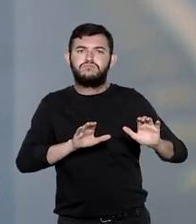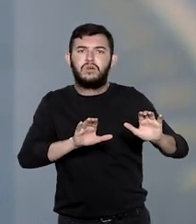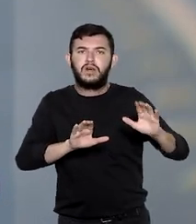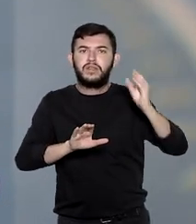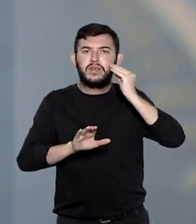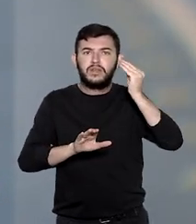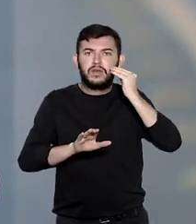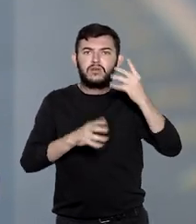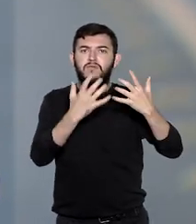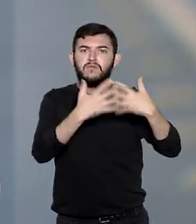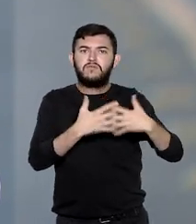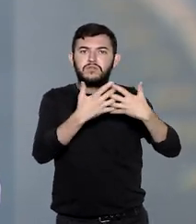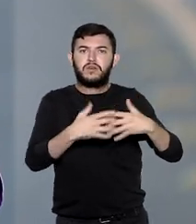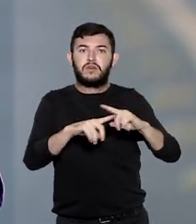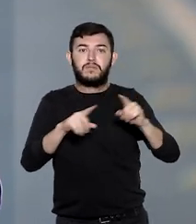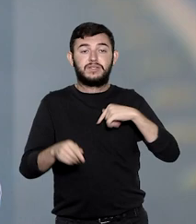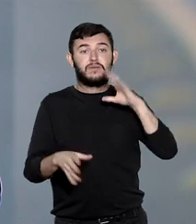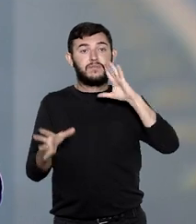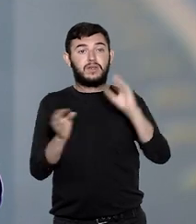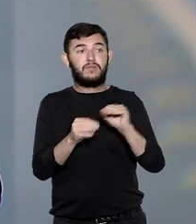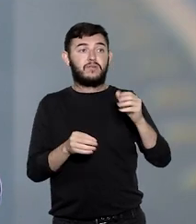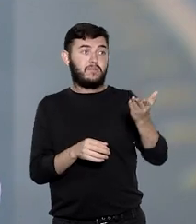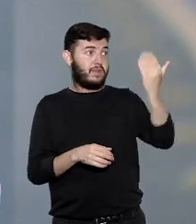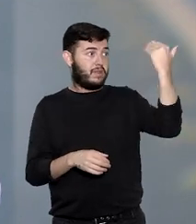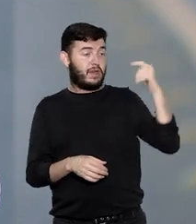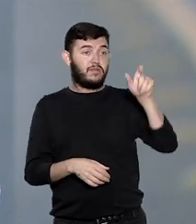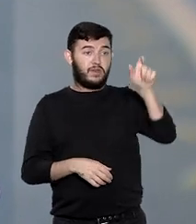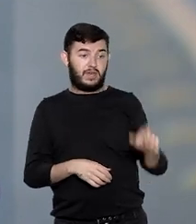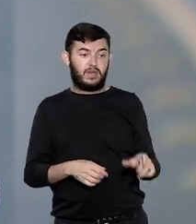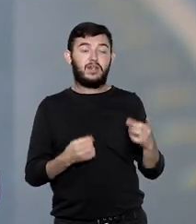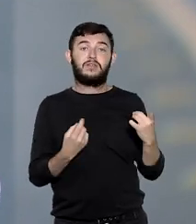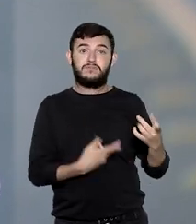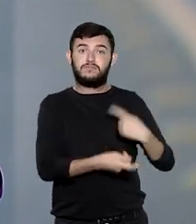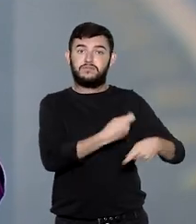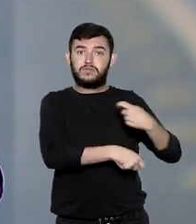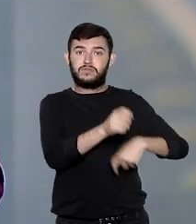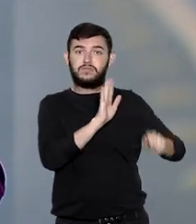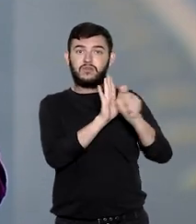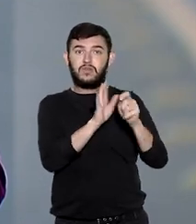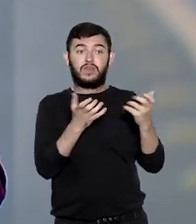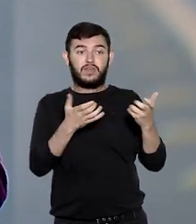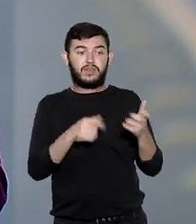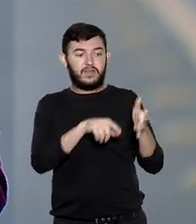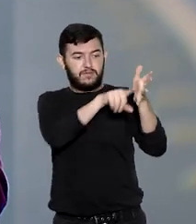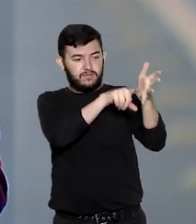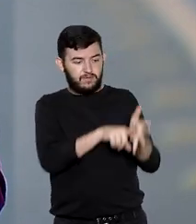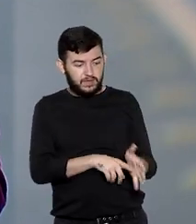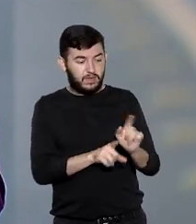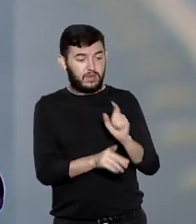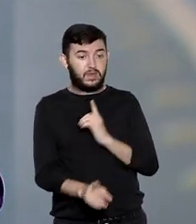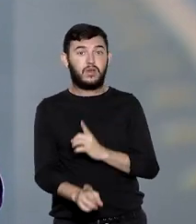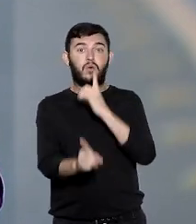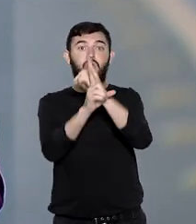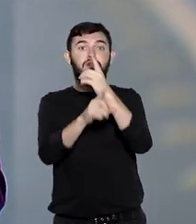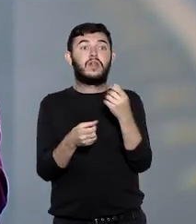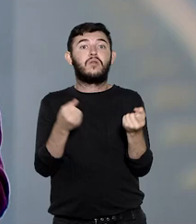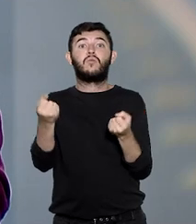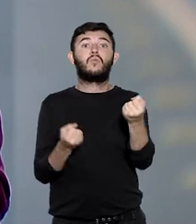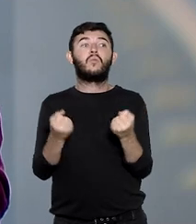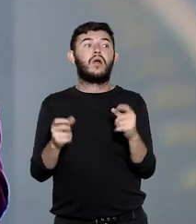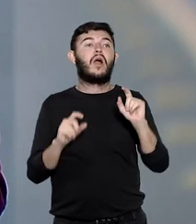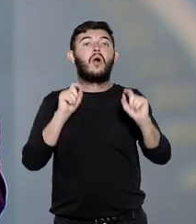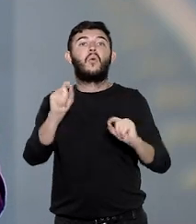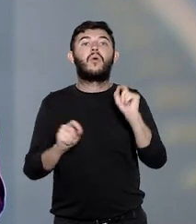Sobre o pretexto de que ele tinha envolvimento anterior com tráfico de drogas, decidiram fazer uma revista pessoal e encontraram no